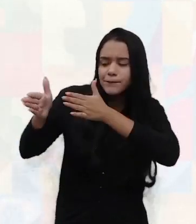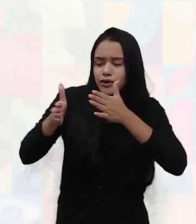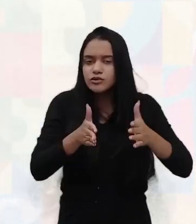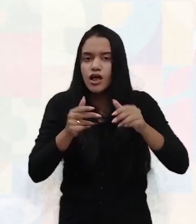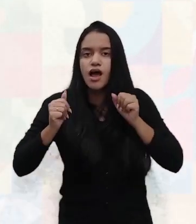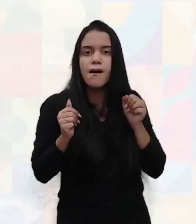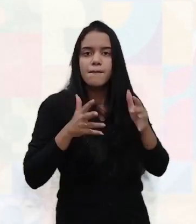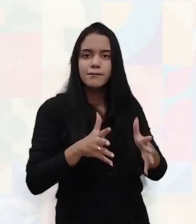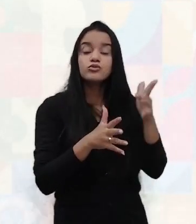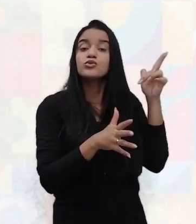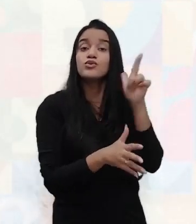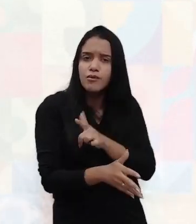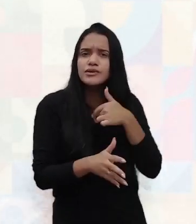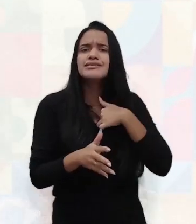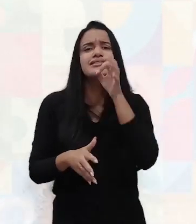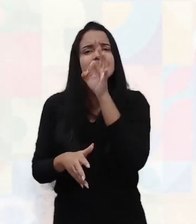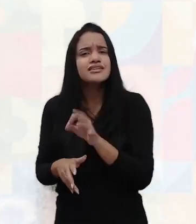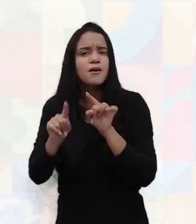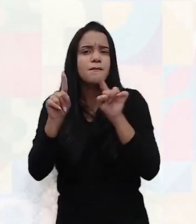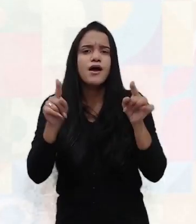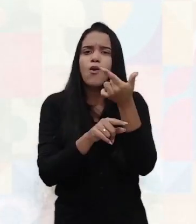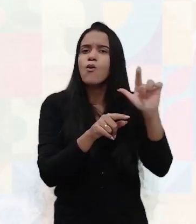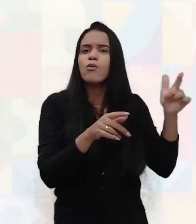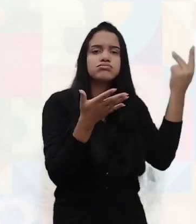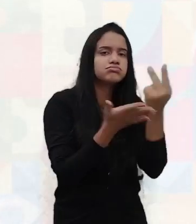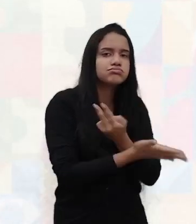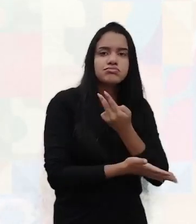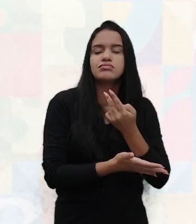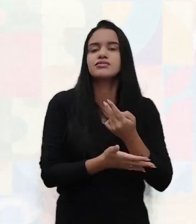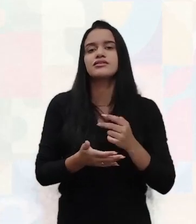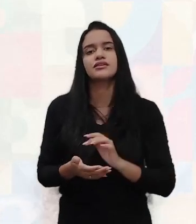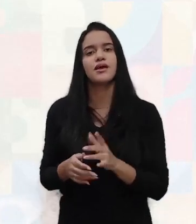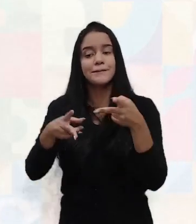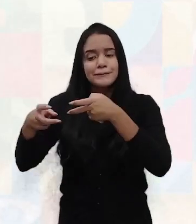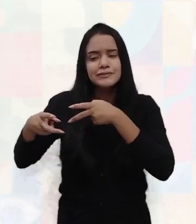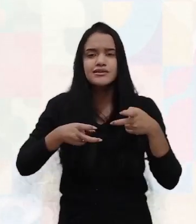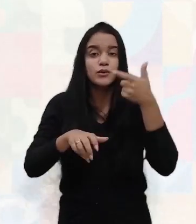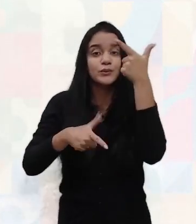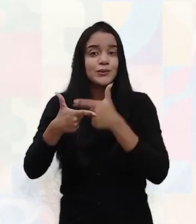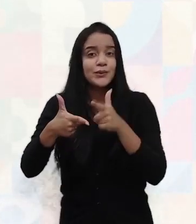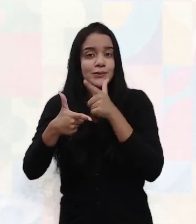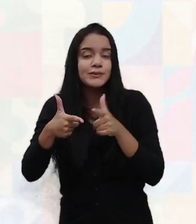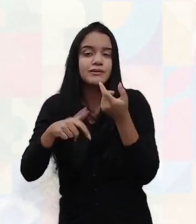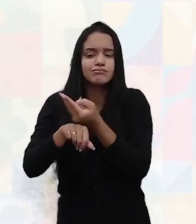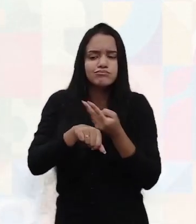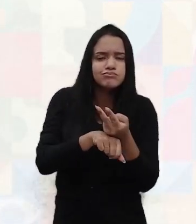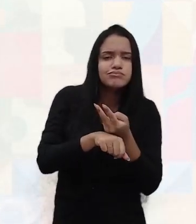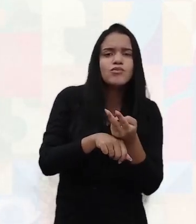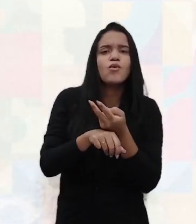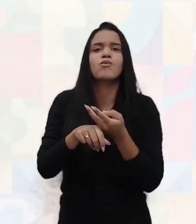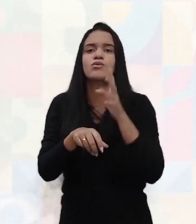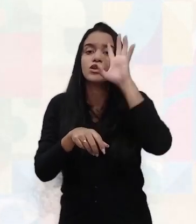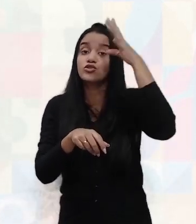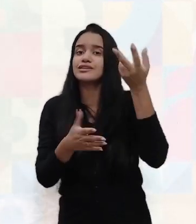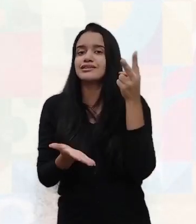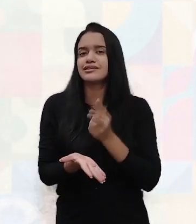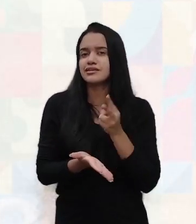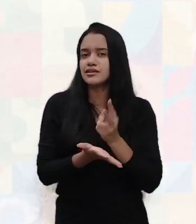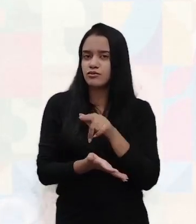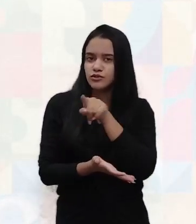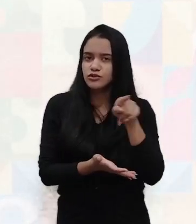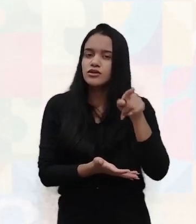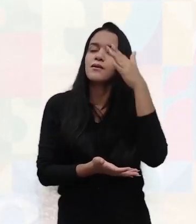novamente, acertei, mas outra coisa deu errado, então vou lá, identifico o problema e procuro solucionar sempre. Seja uma pessoa